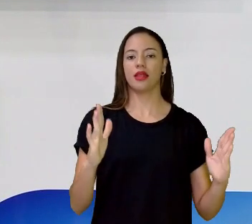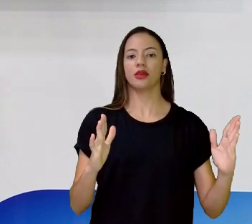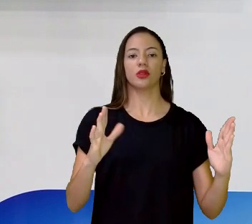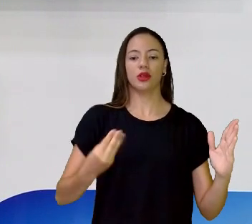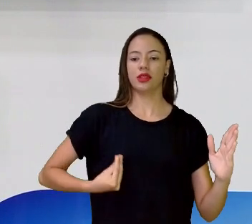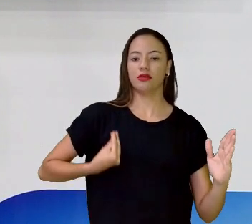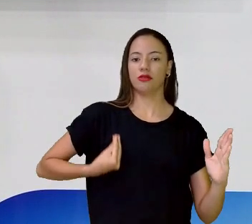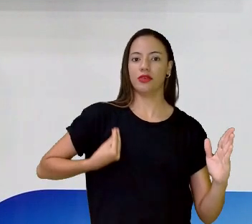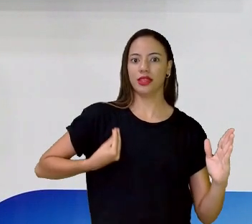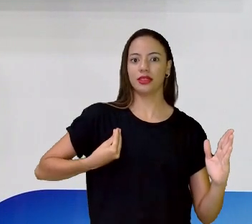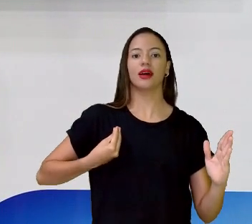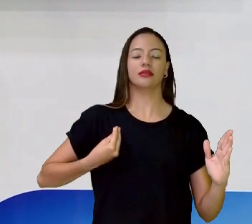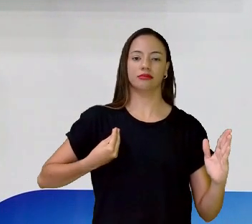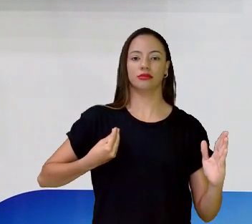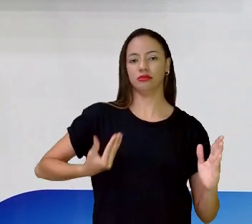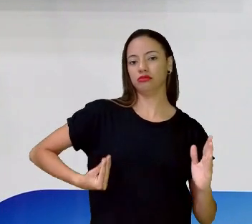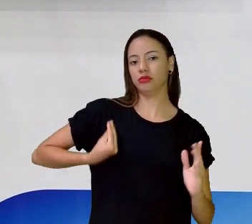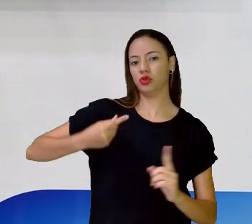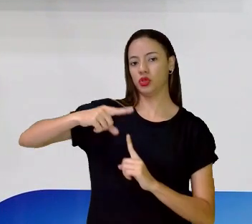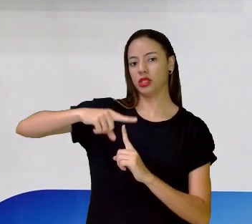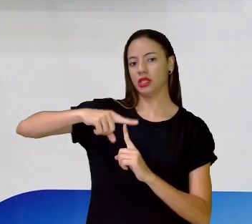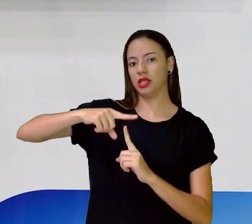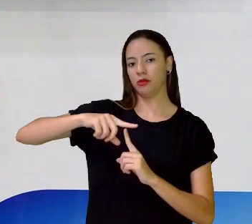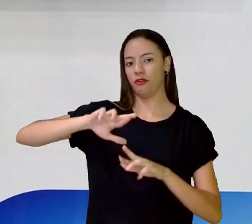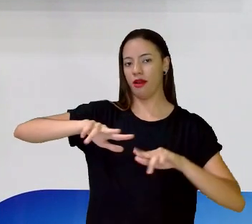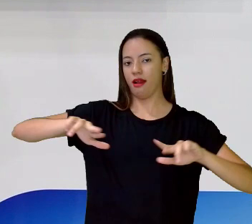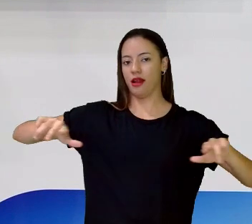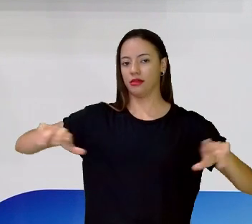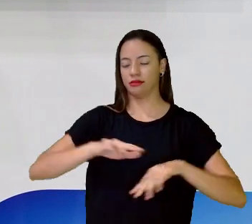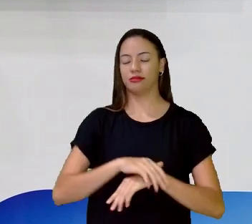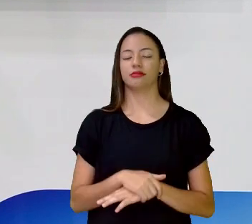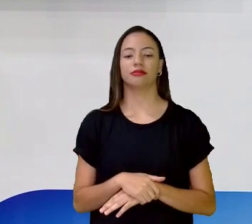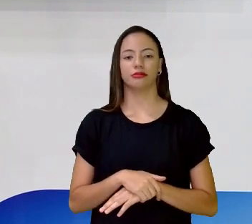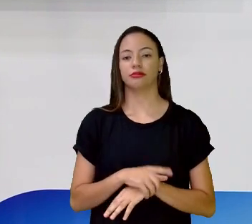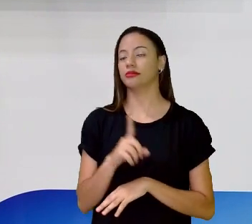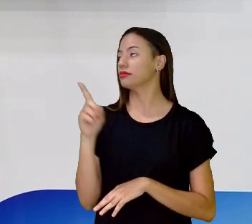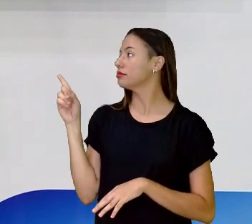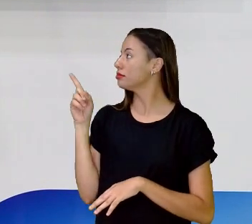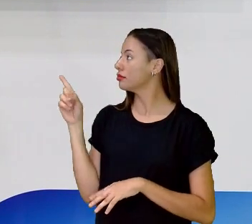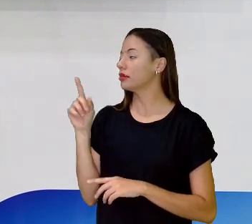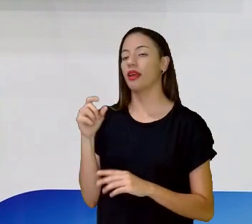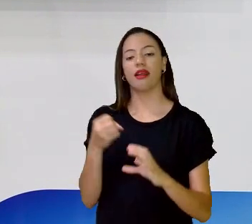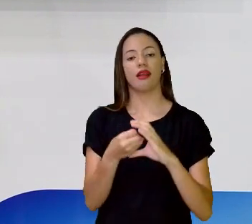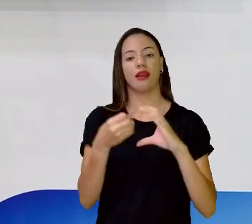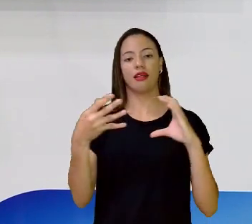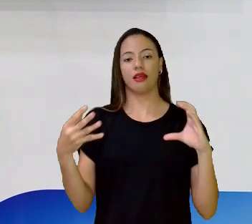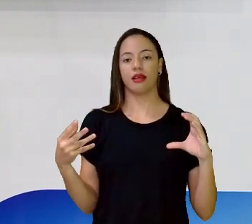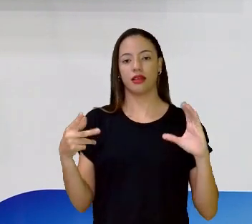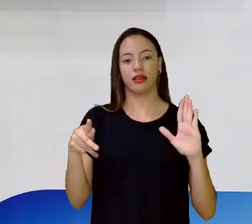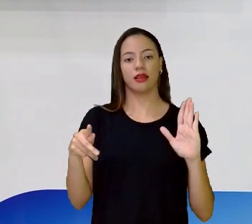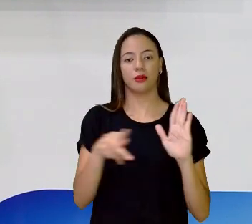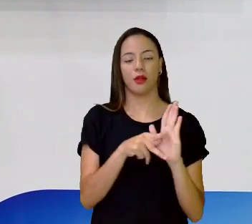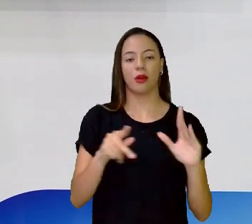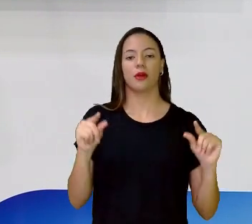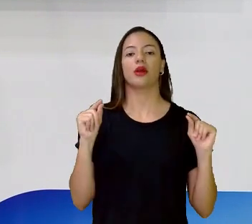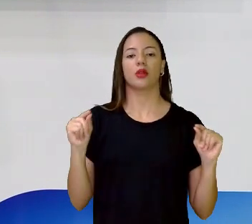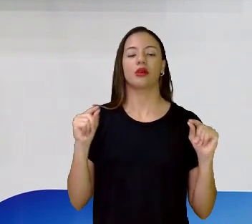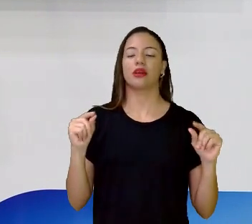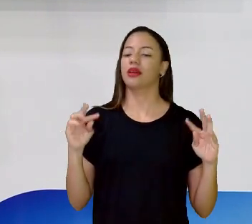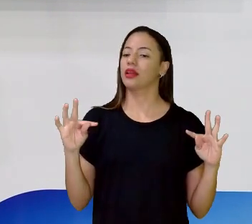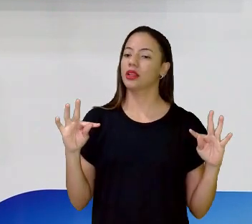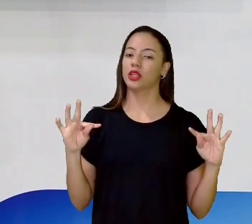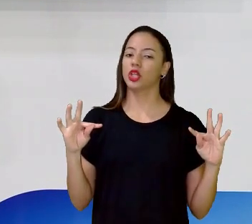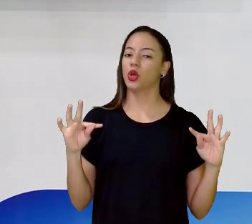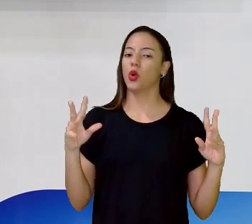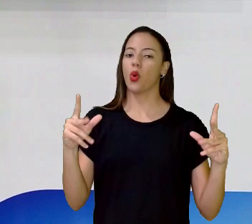em geral, né? Então, como a gente viu aí, isso faz parte, é uma característica de todos